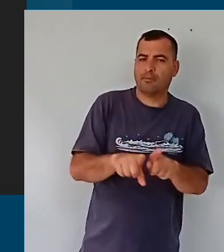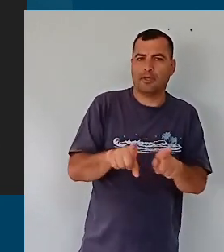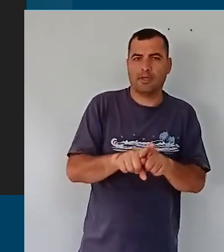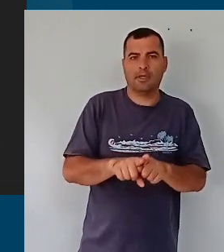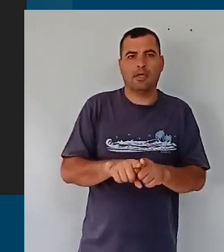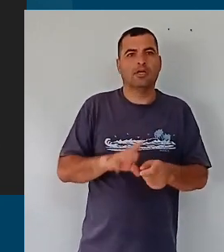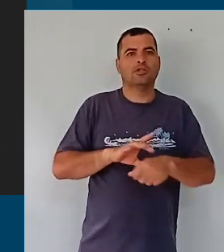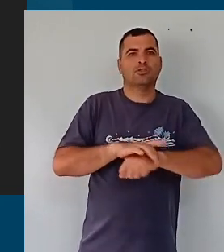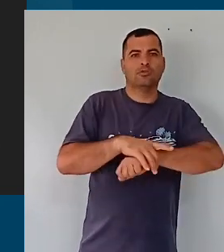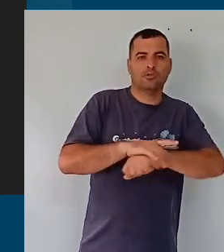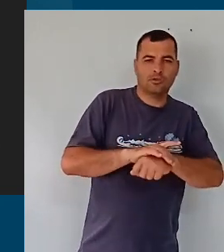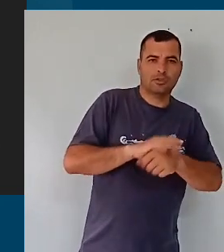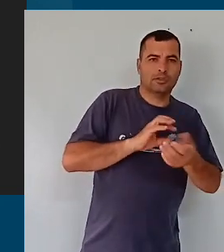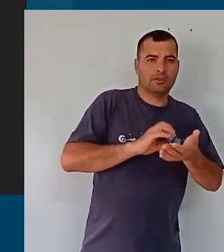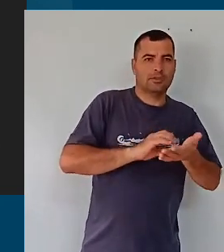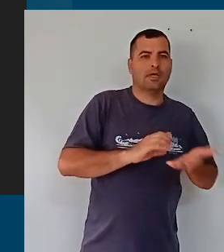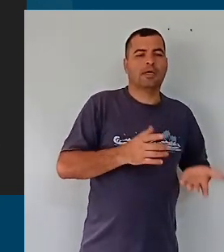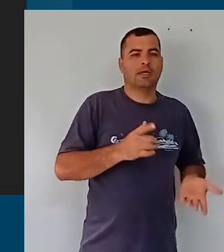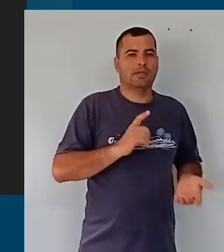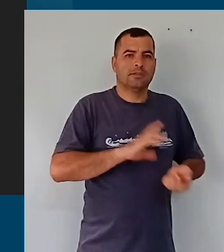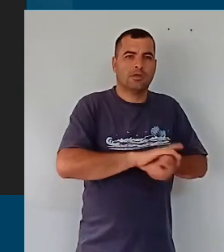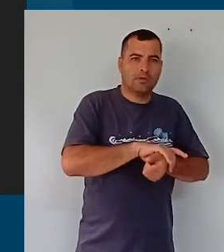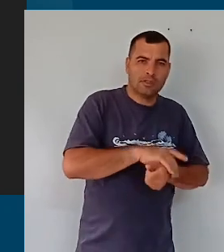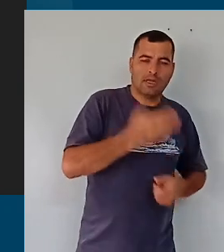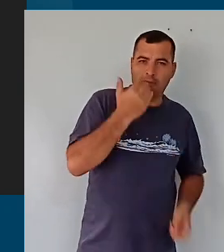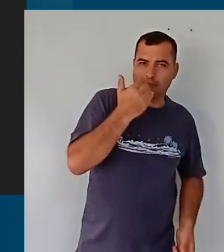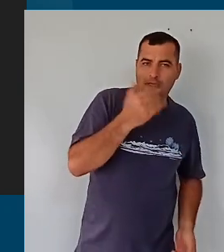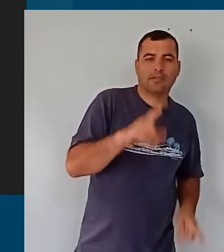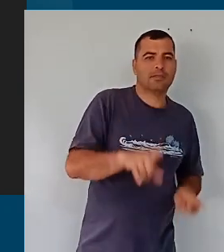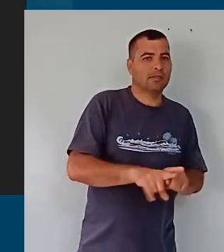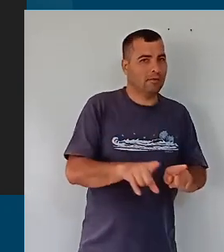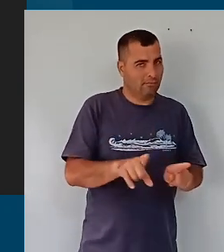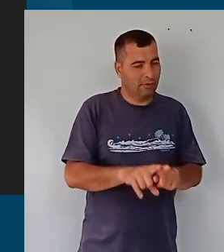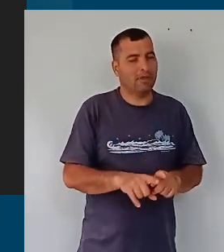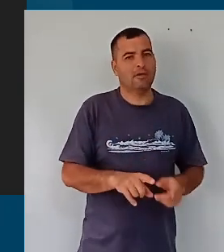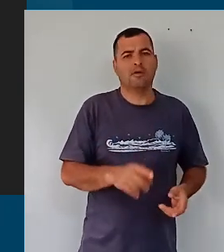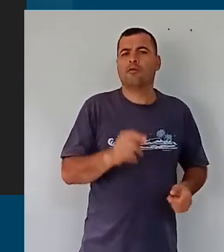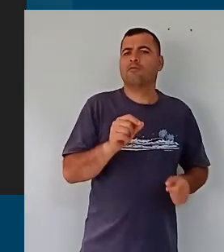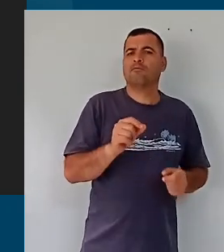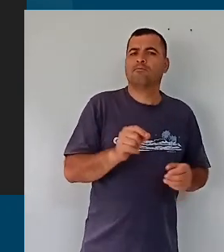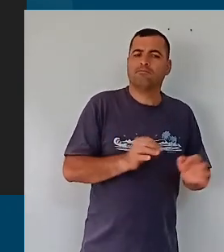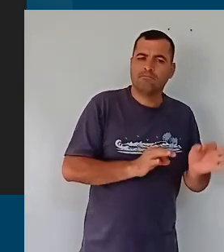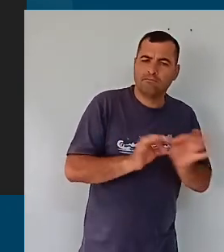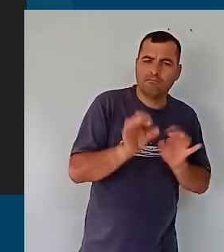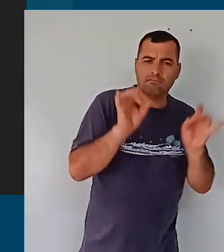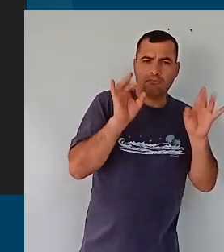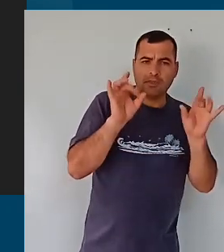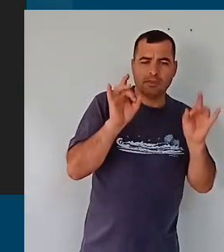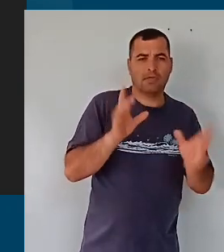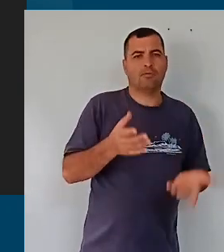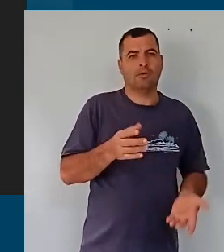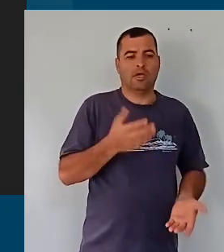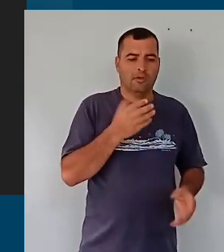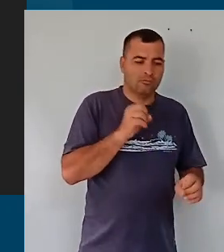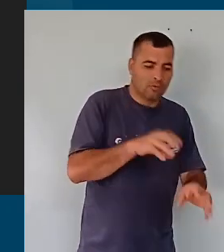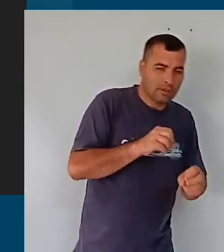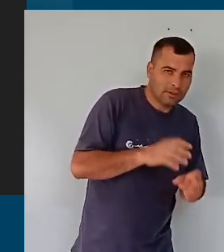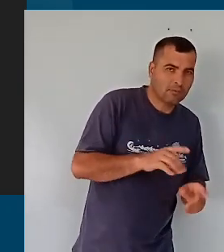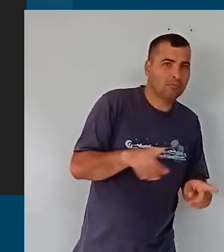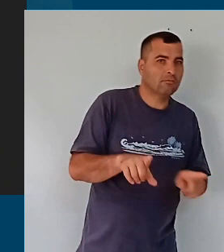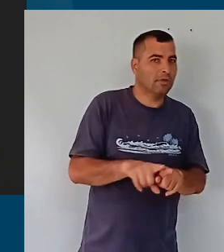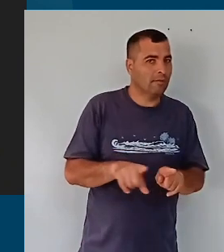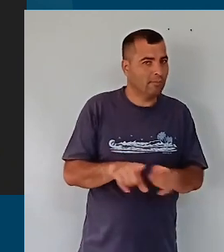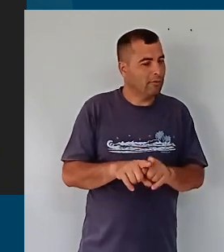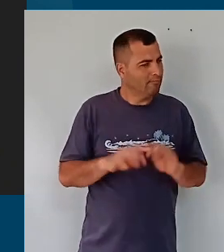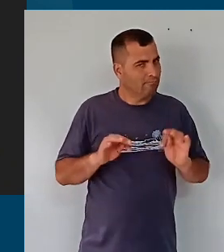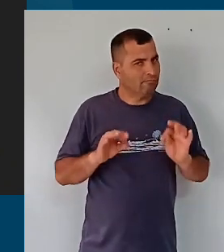nossa diretora de Segurança Alimentar, que é um trabalho tão importante que ela faz para a educação. Então, eu quero discutir muito com vocês e